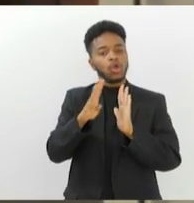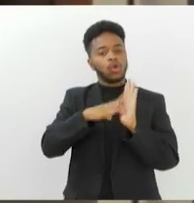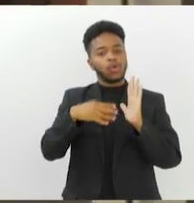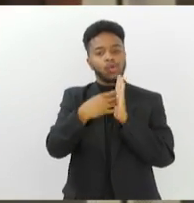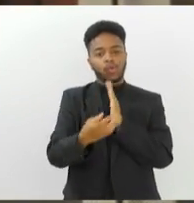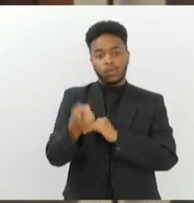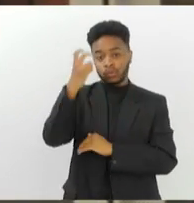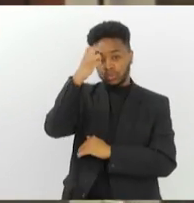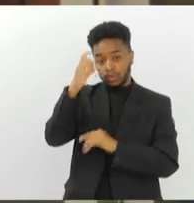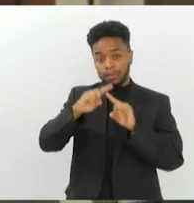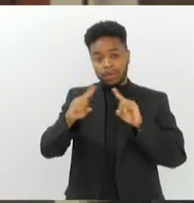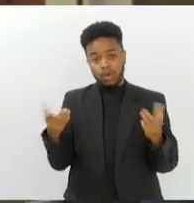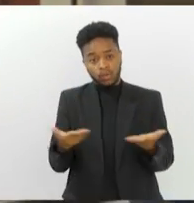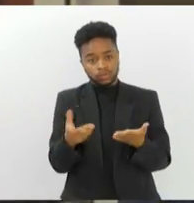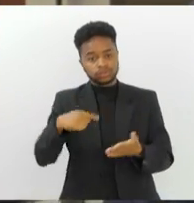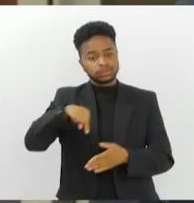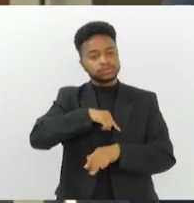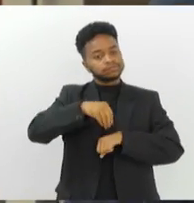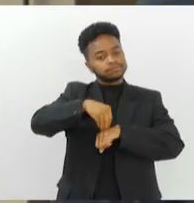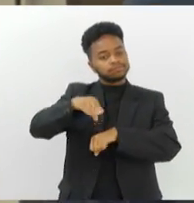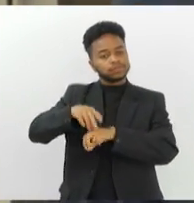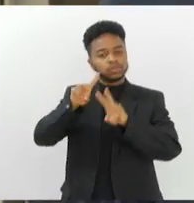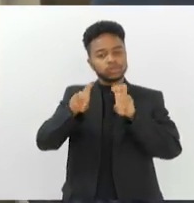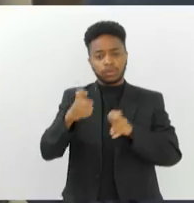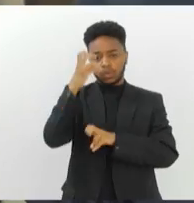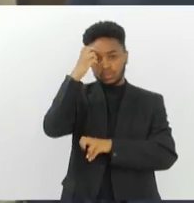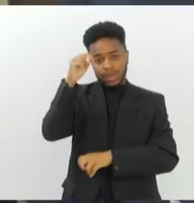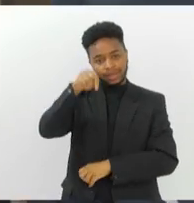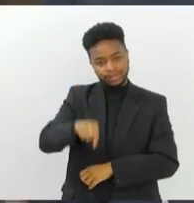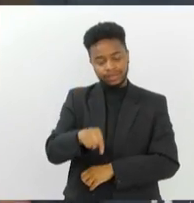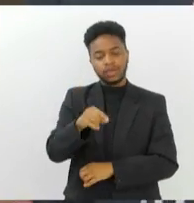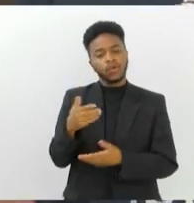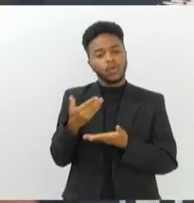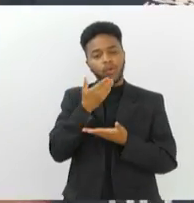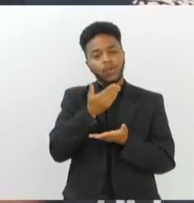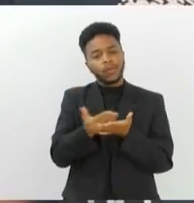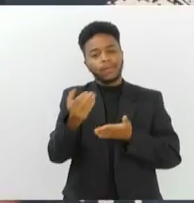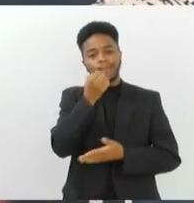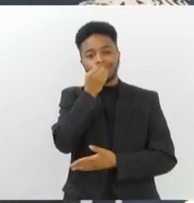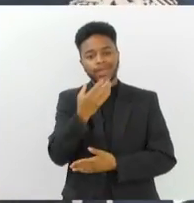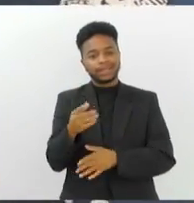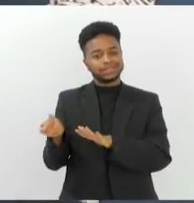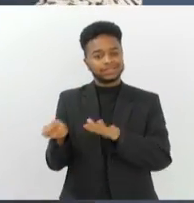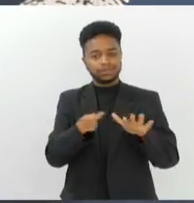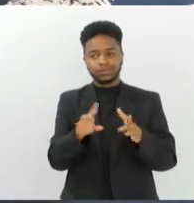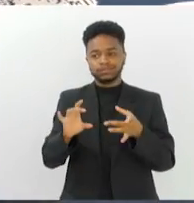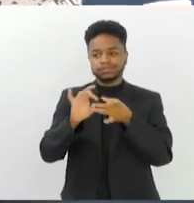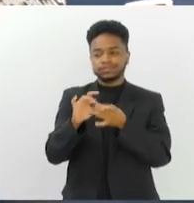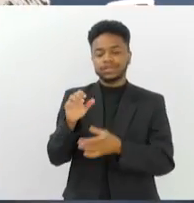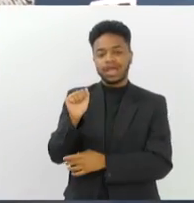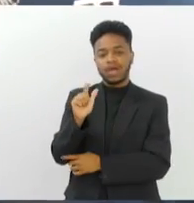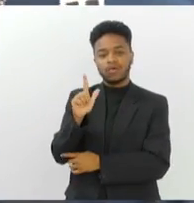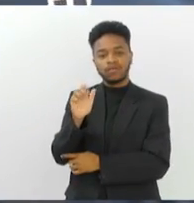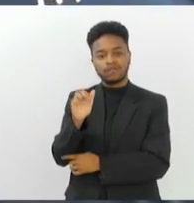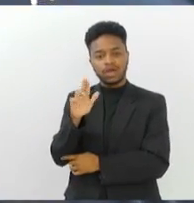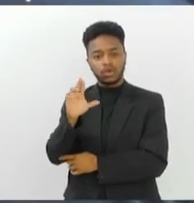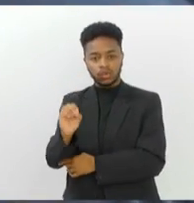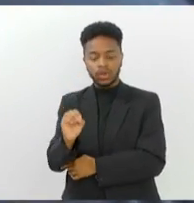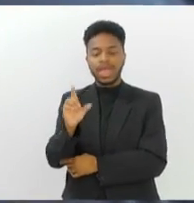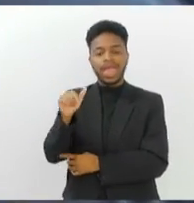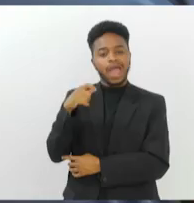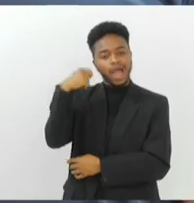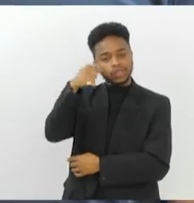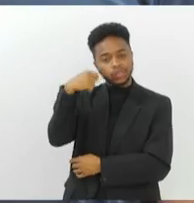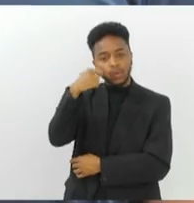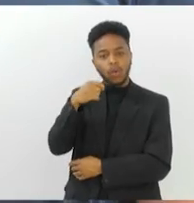falar de cultura e arte aqui no Bom Dia, começando muito bem essa semana com o nosso entrevistado, o Álvaro Assadi, que é ator, mímico e um dos